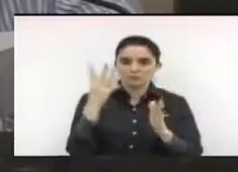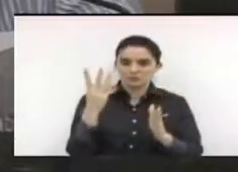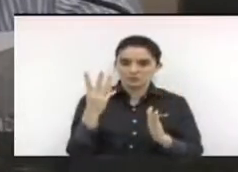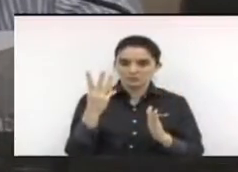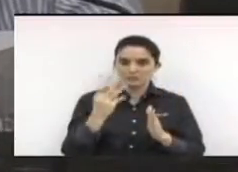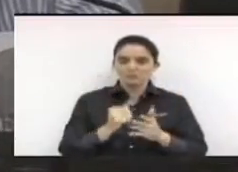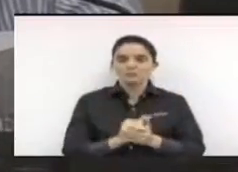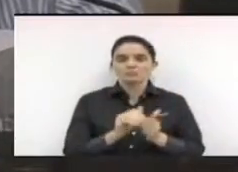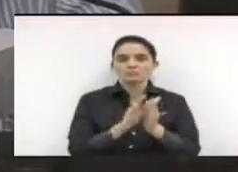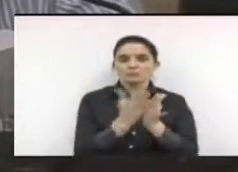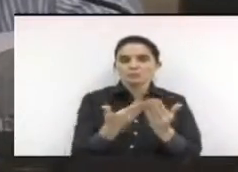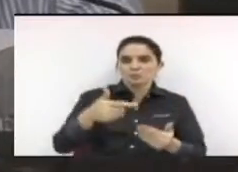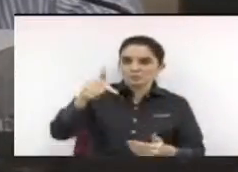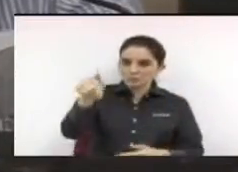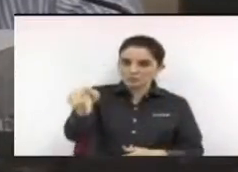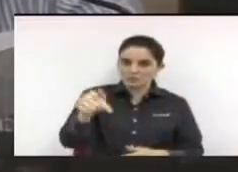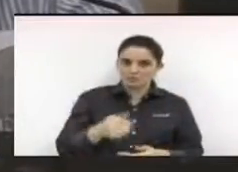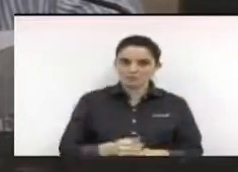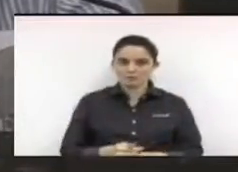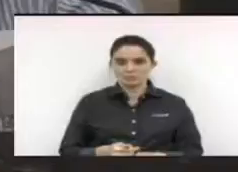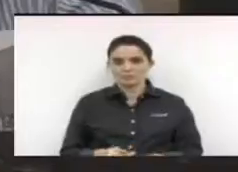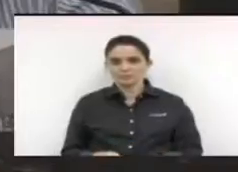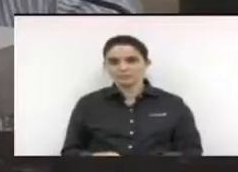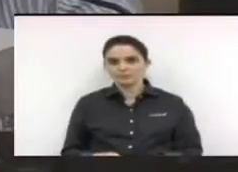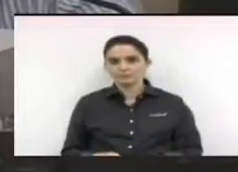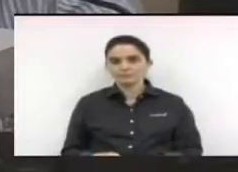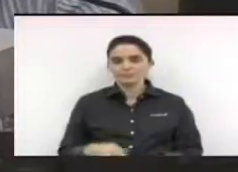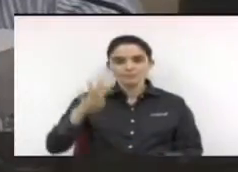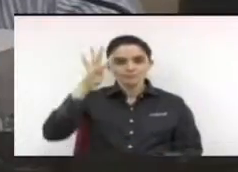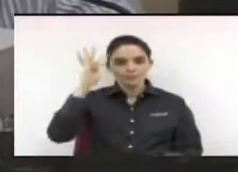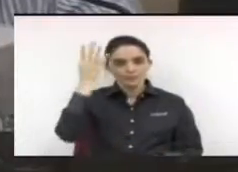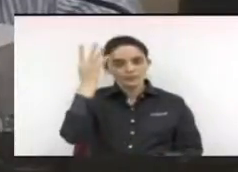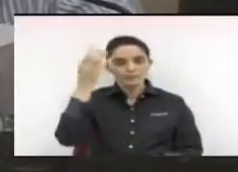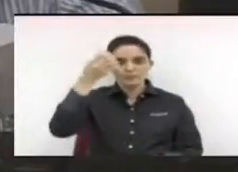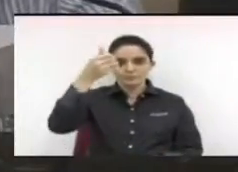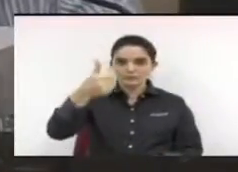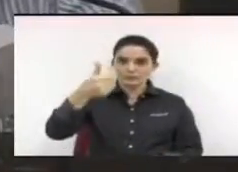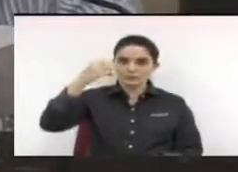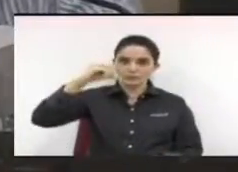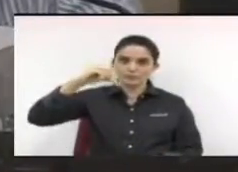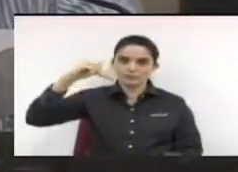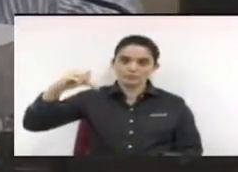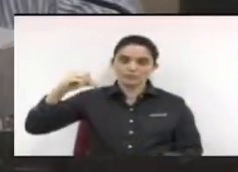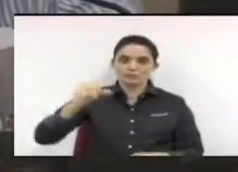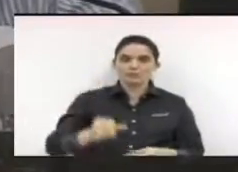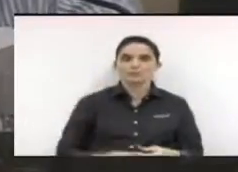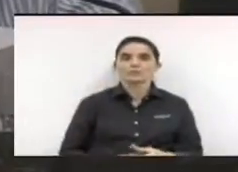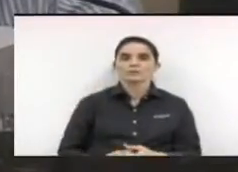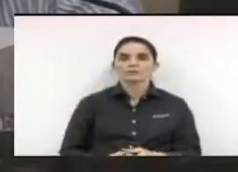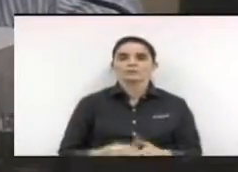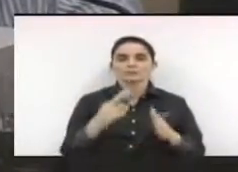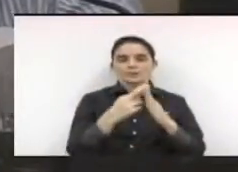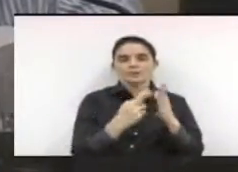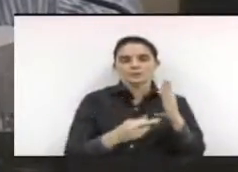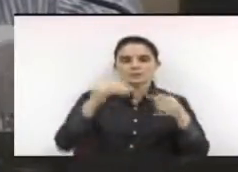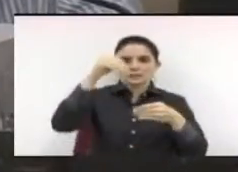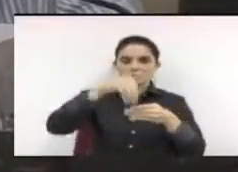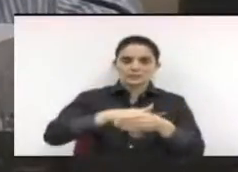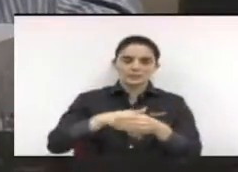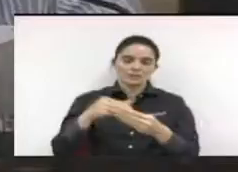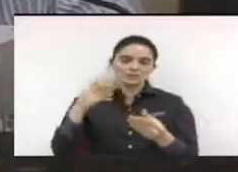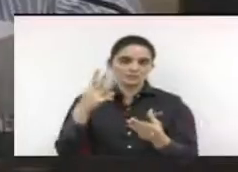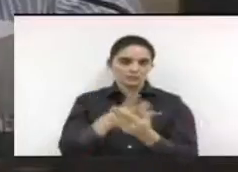sétimo da resolução 151, barra 99, Regimento Interno da Câmara Municipal,